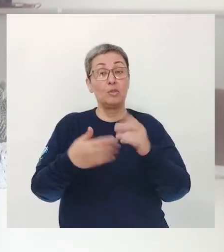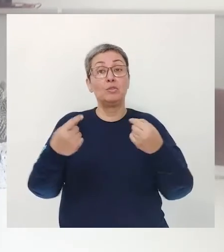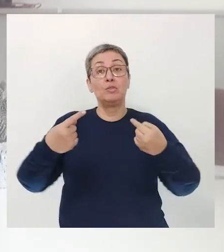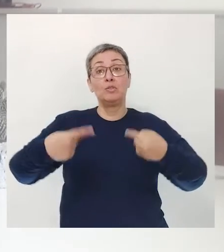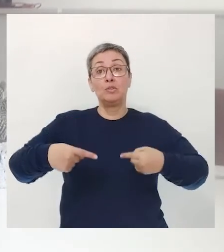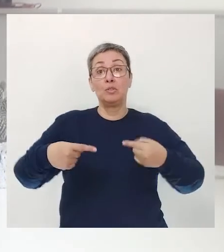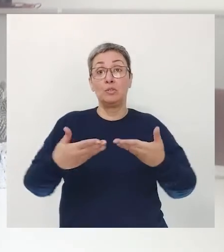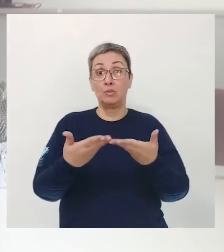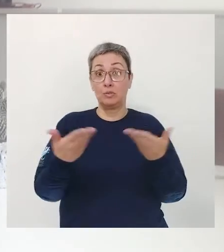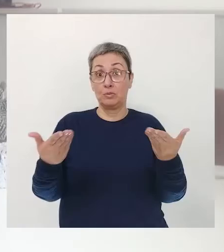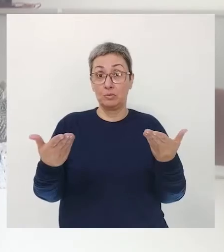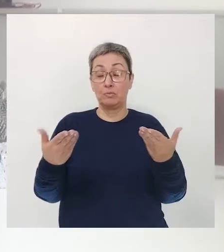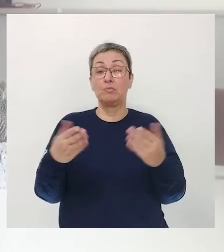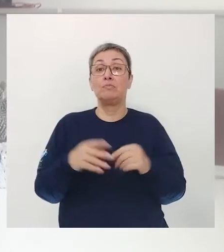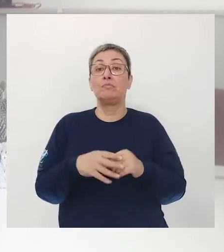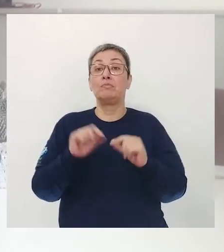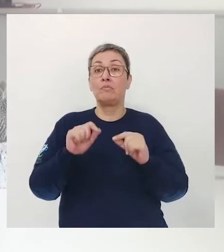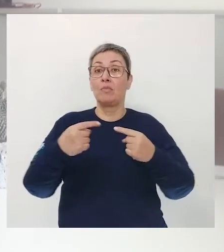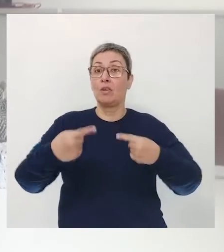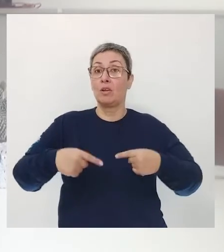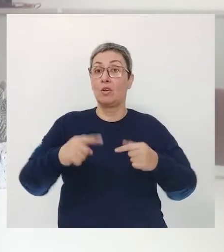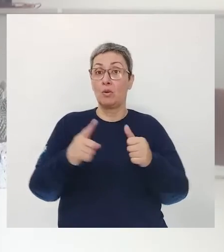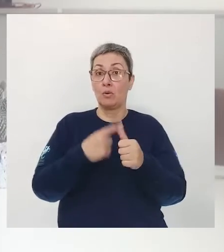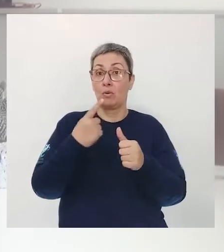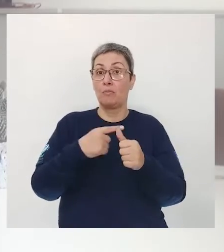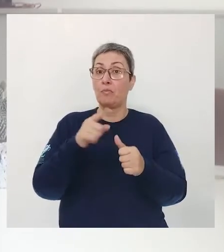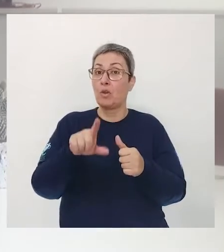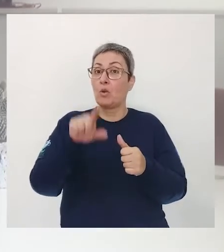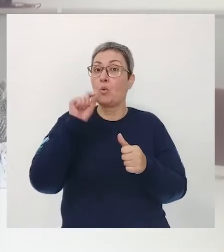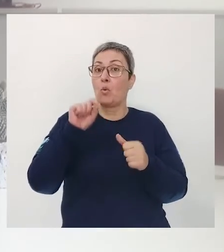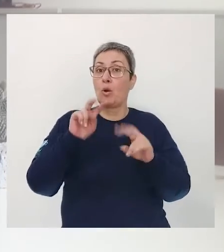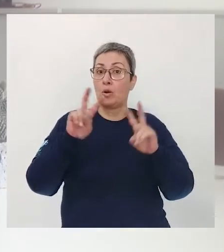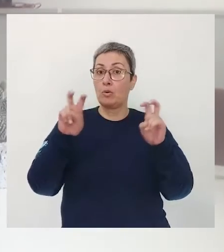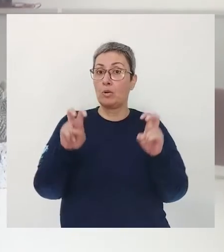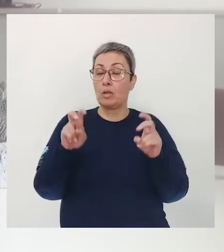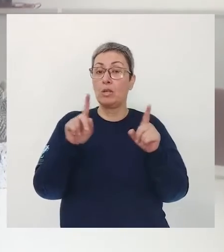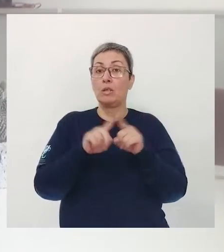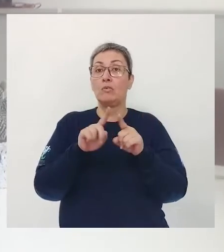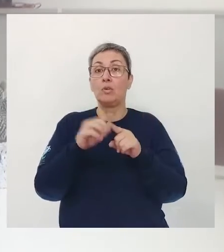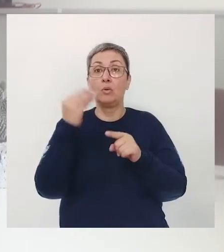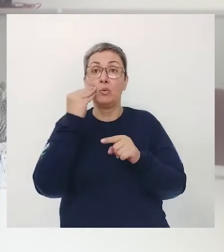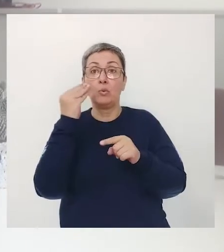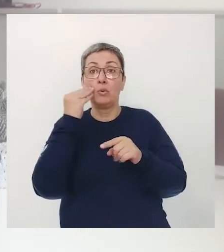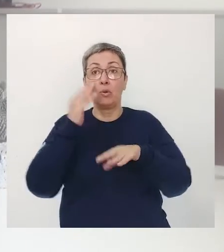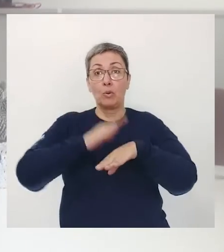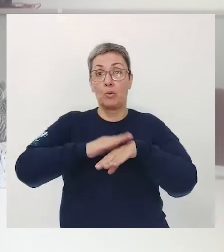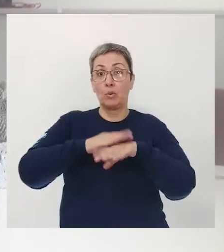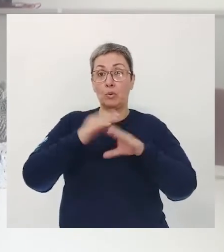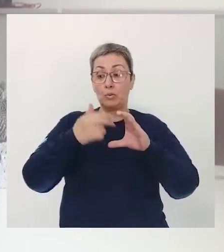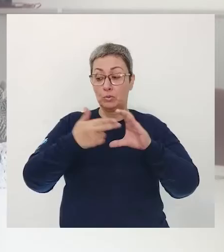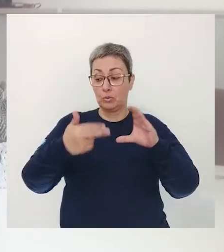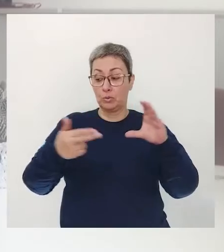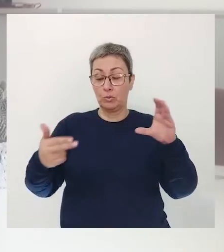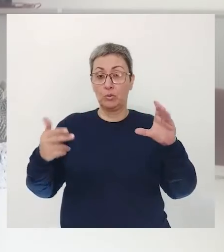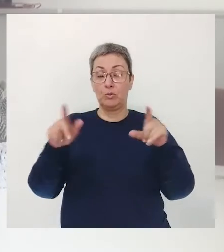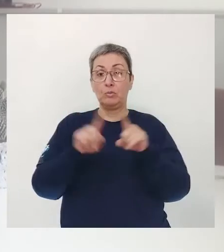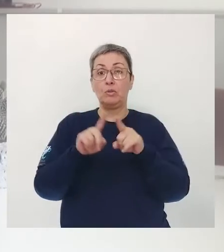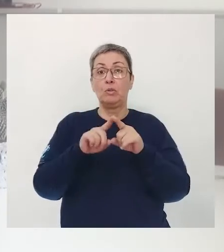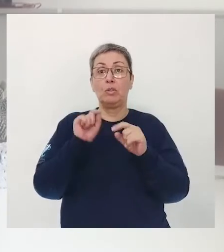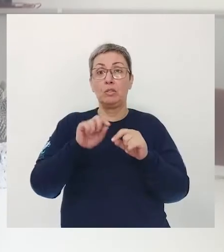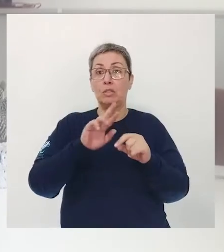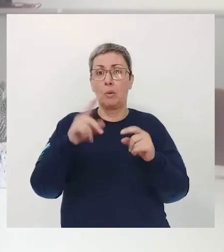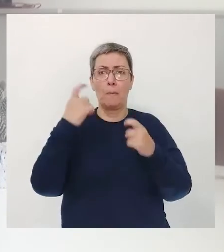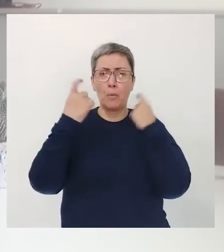desafio Para você O desafio 1 é Escolha um assunto E tente fazer Uma charge